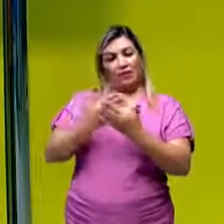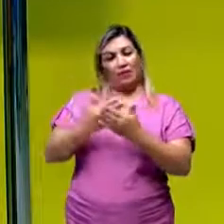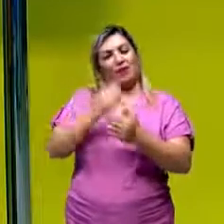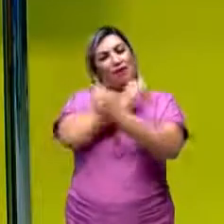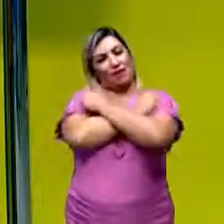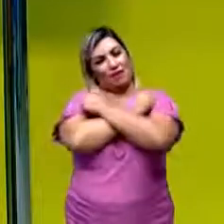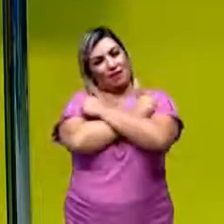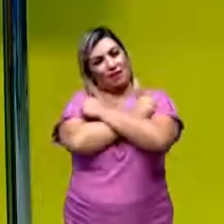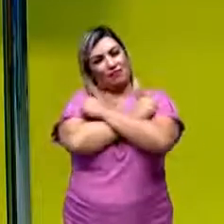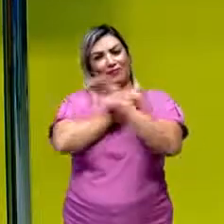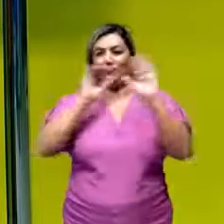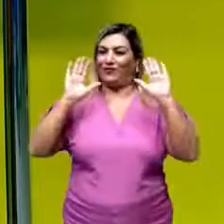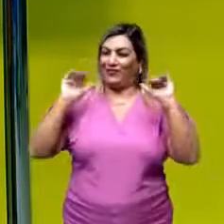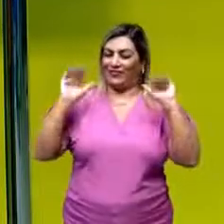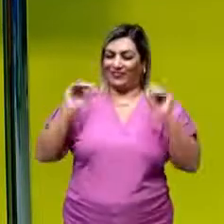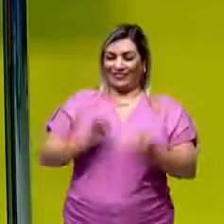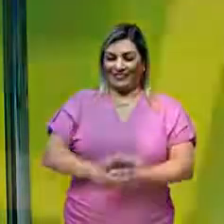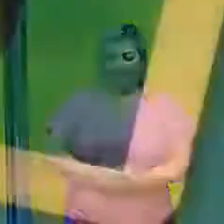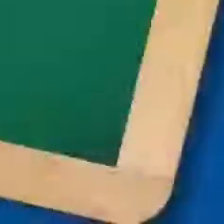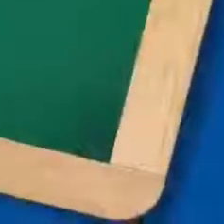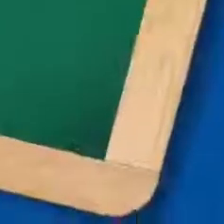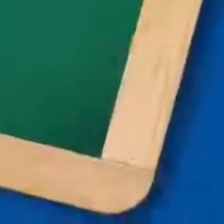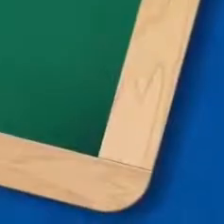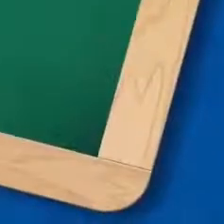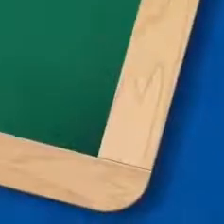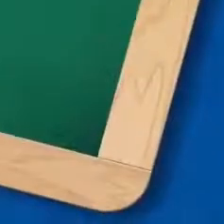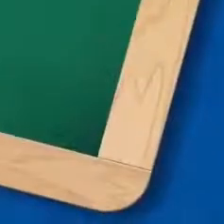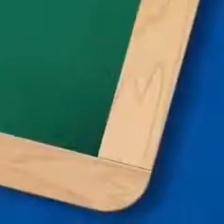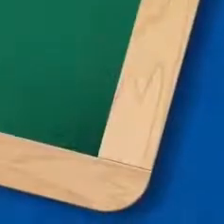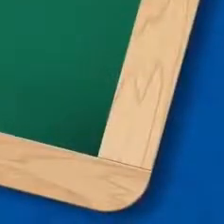abraço. Um grande cheiro em vocês. Um